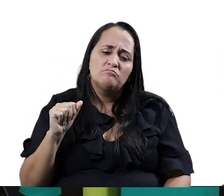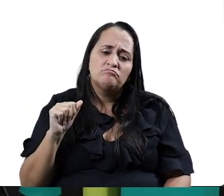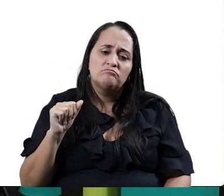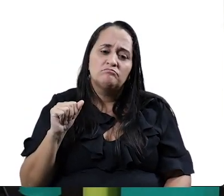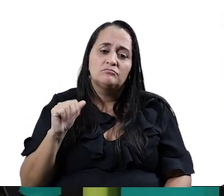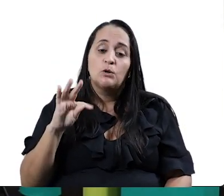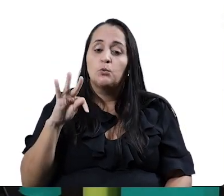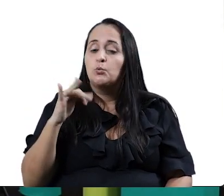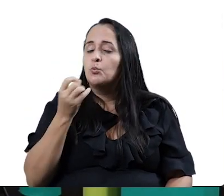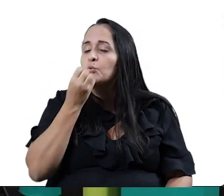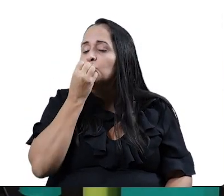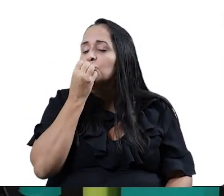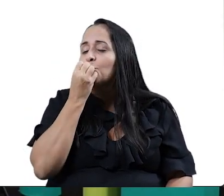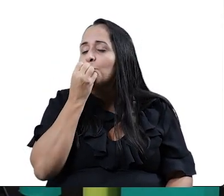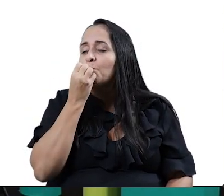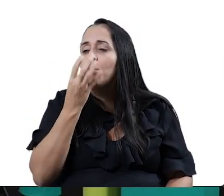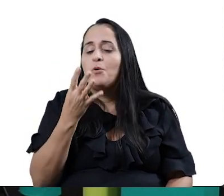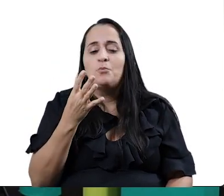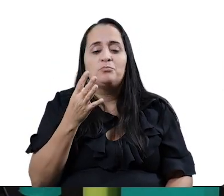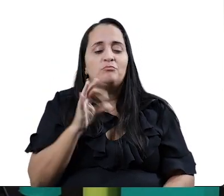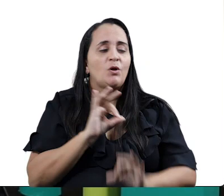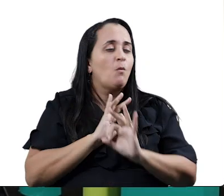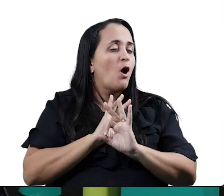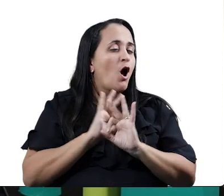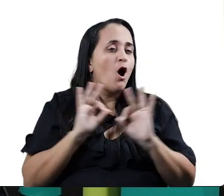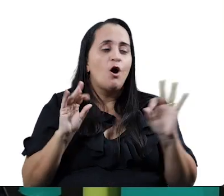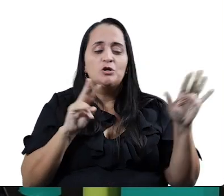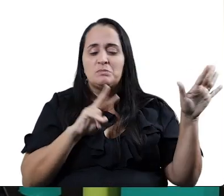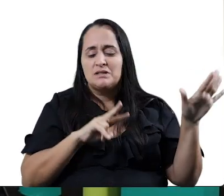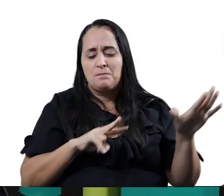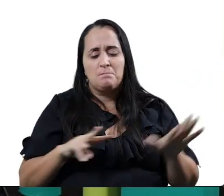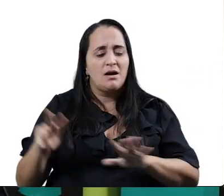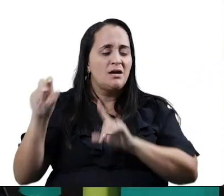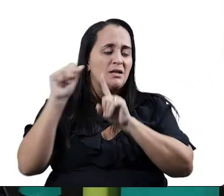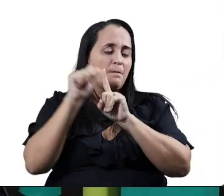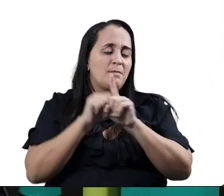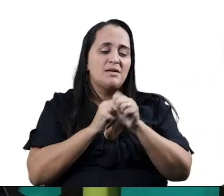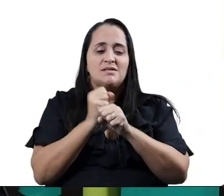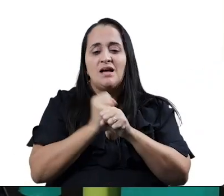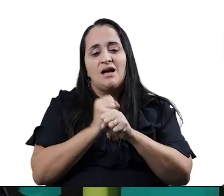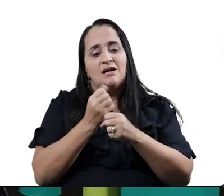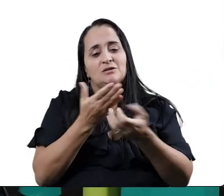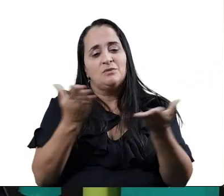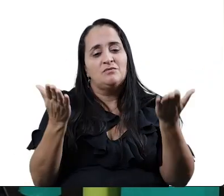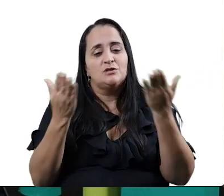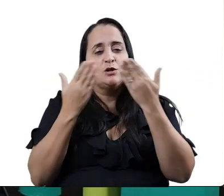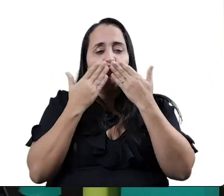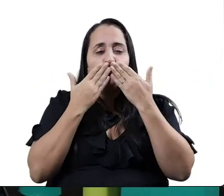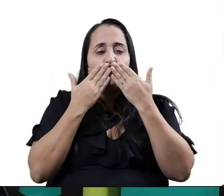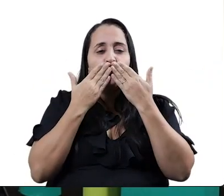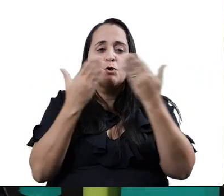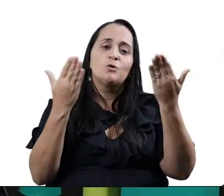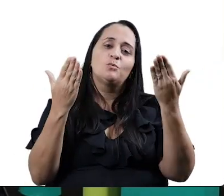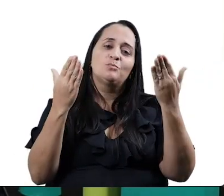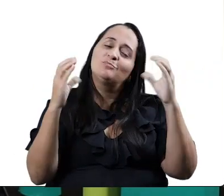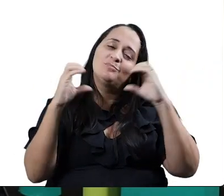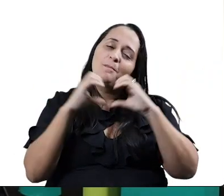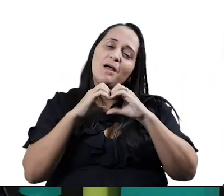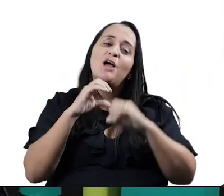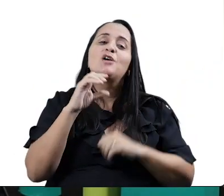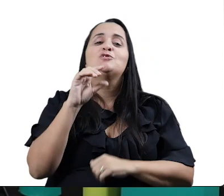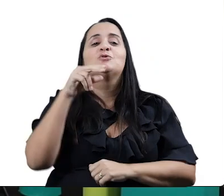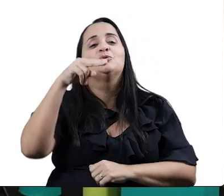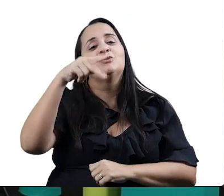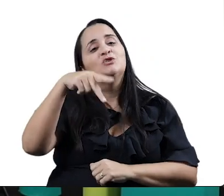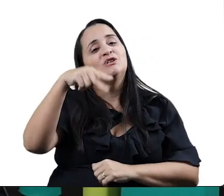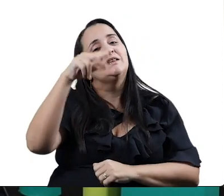Eu desejo tudo de bom. Uma ótima semana, mês, anos para vocês. Tá? Um beijo